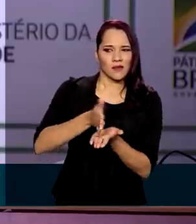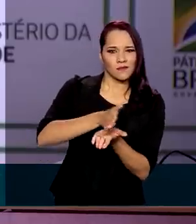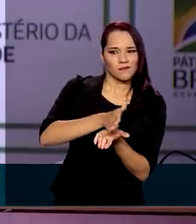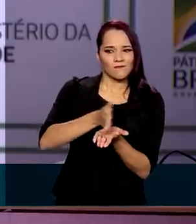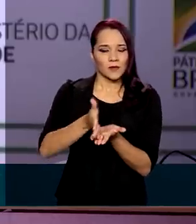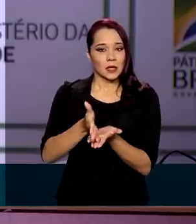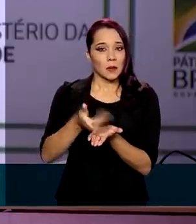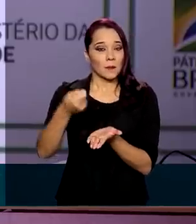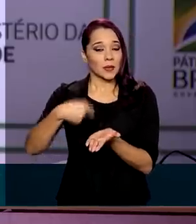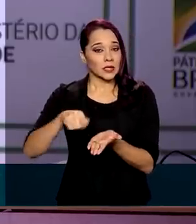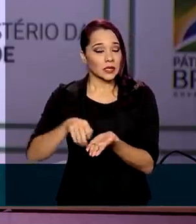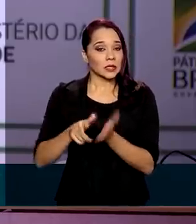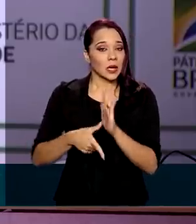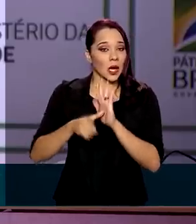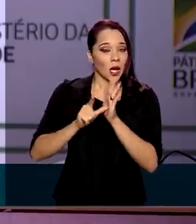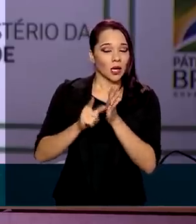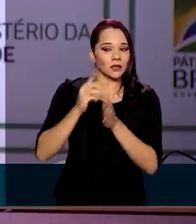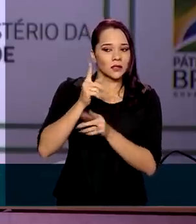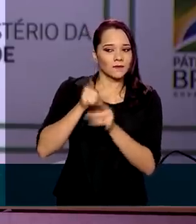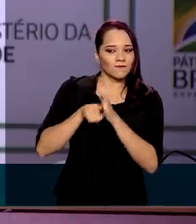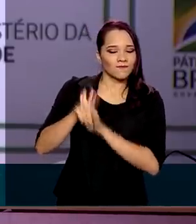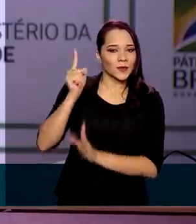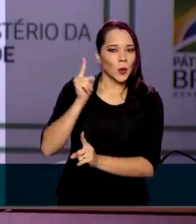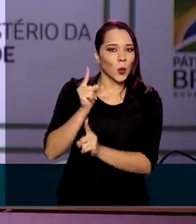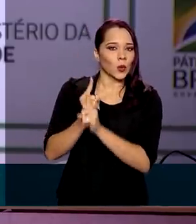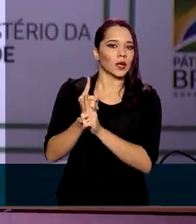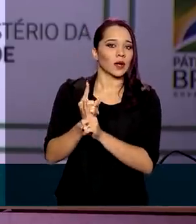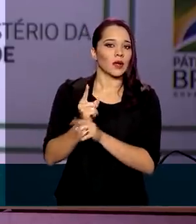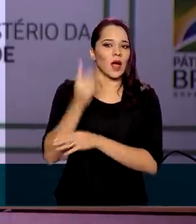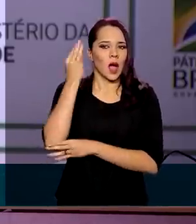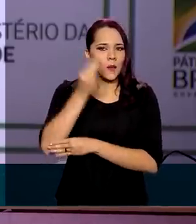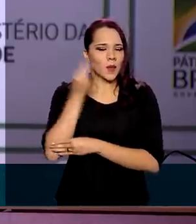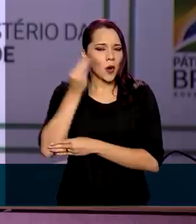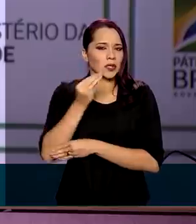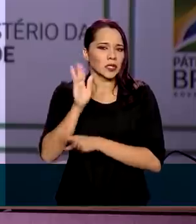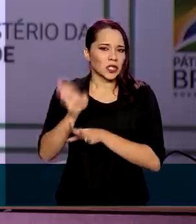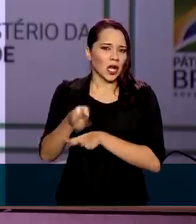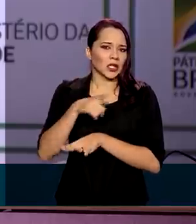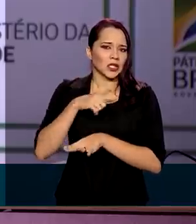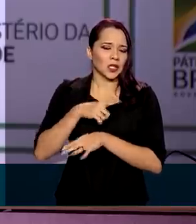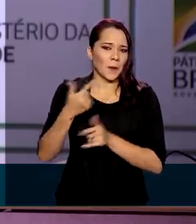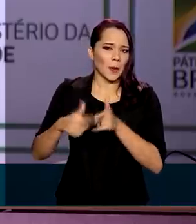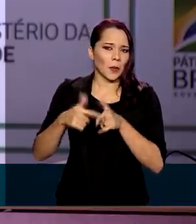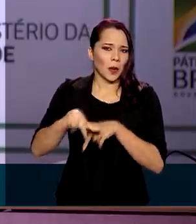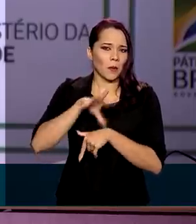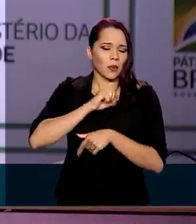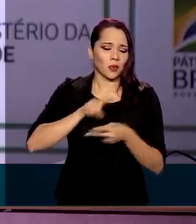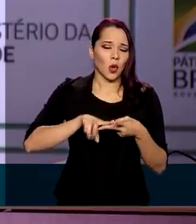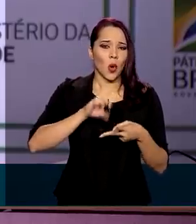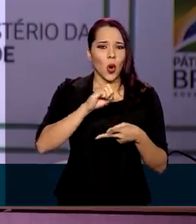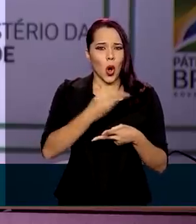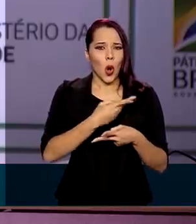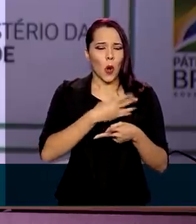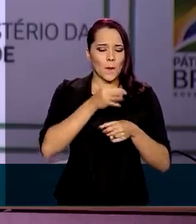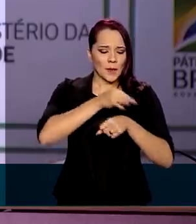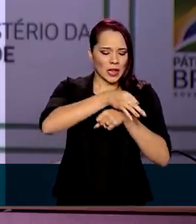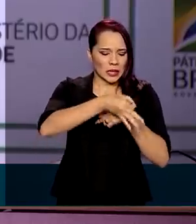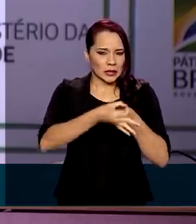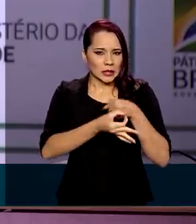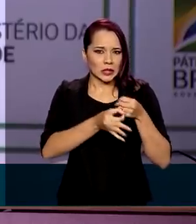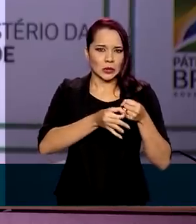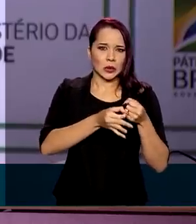precisam ser melhor identificados, amostras contaminadas, detecção de partículas